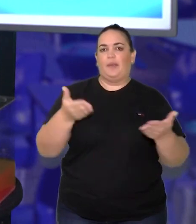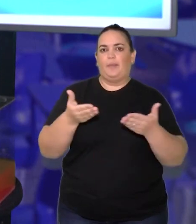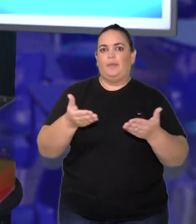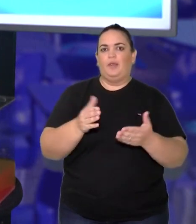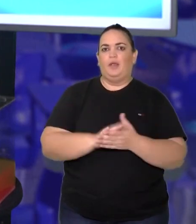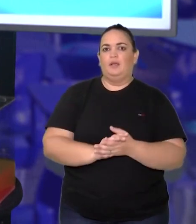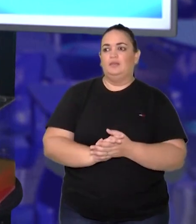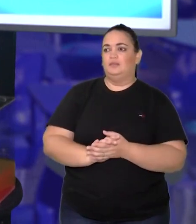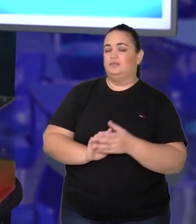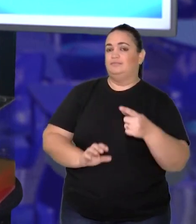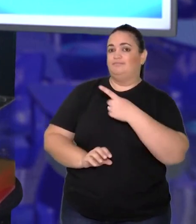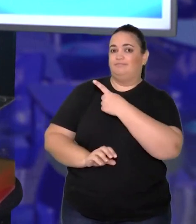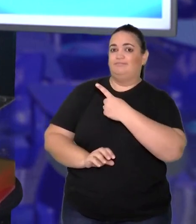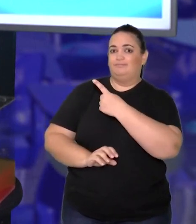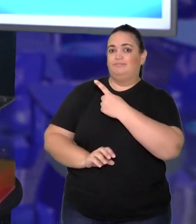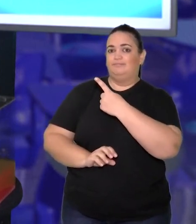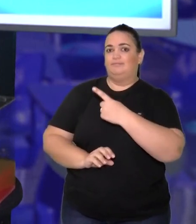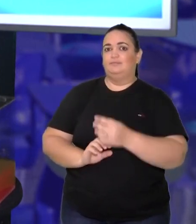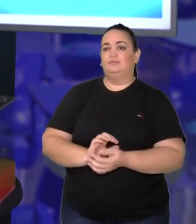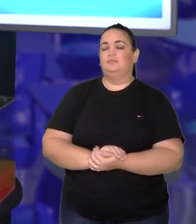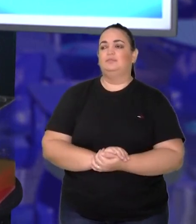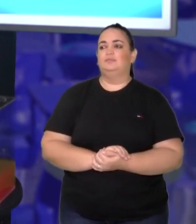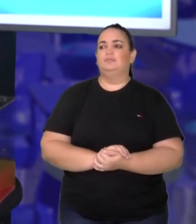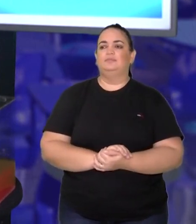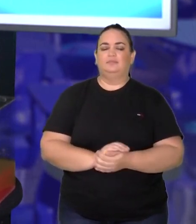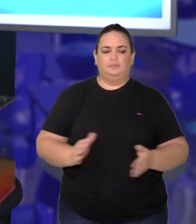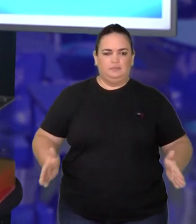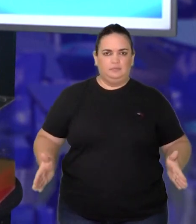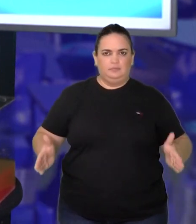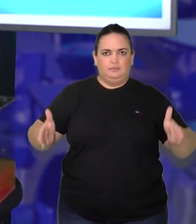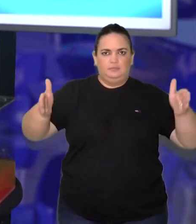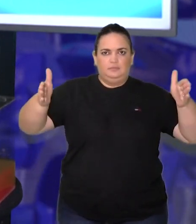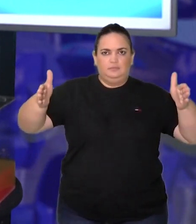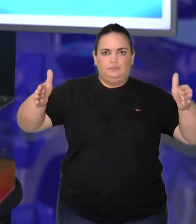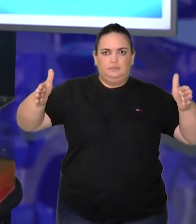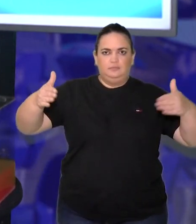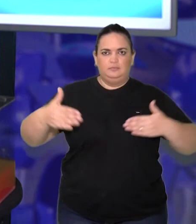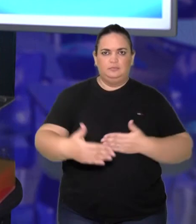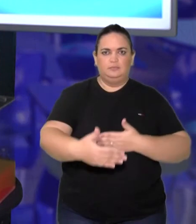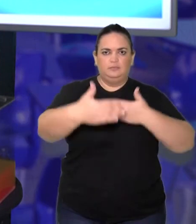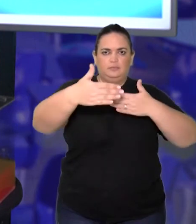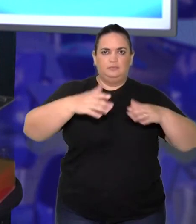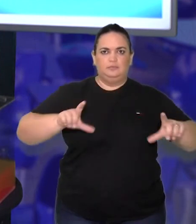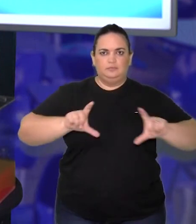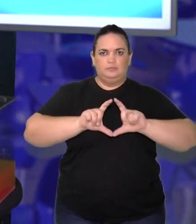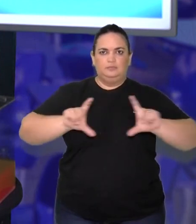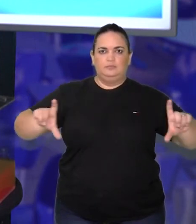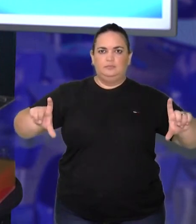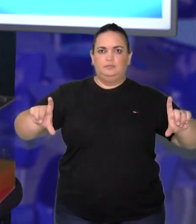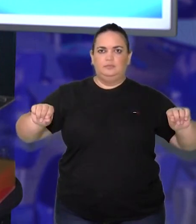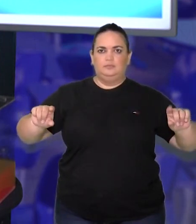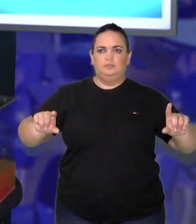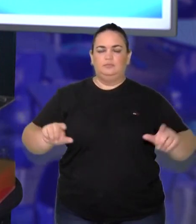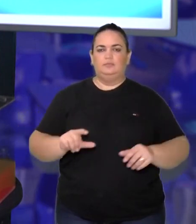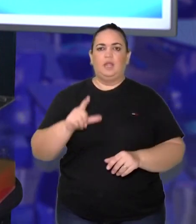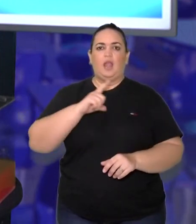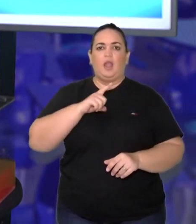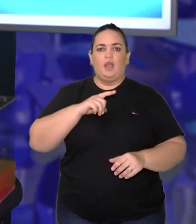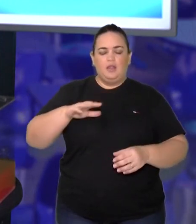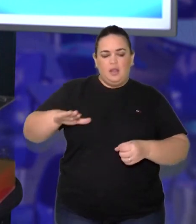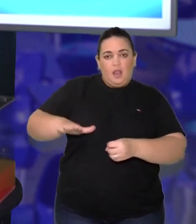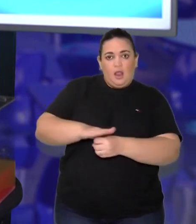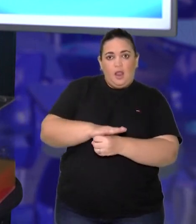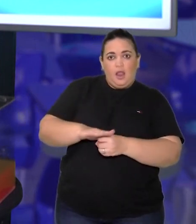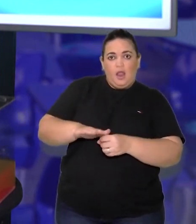O recipiente, no formato retangular, ele está com um nível determinado de